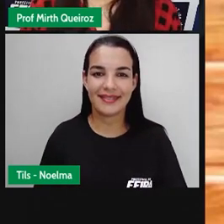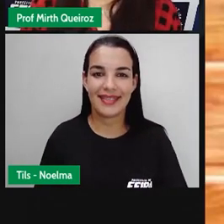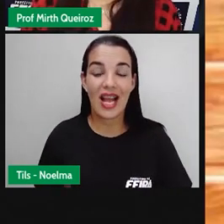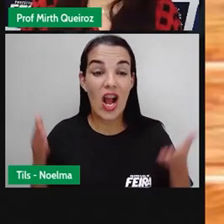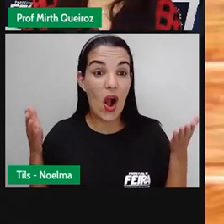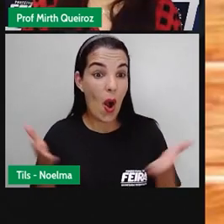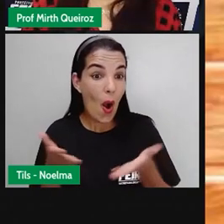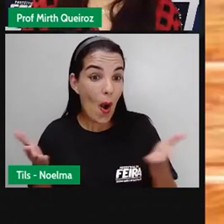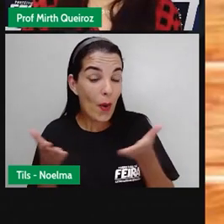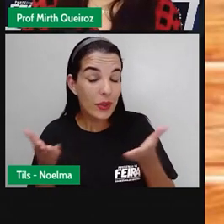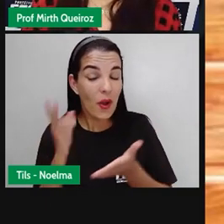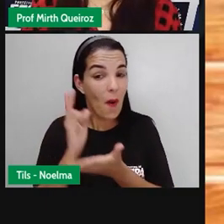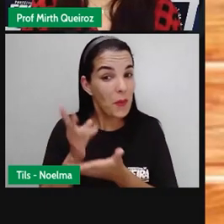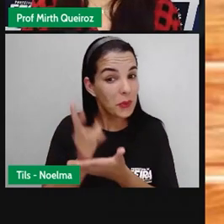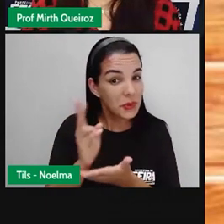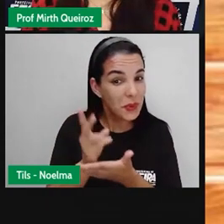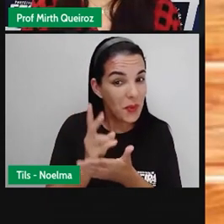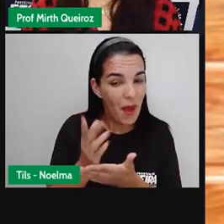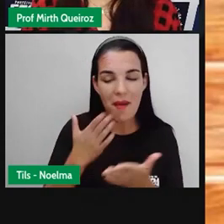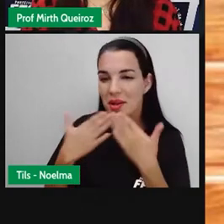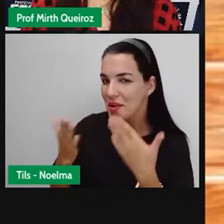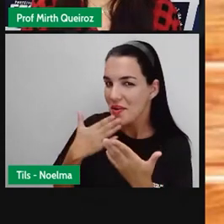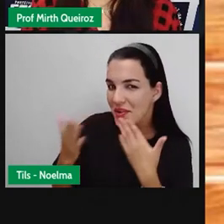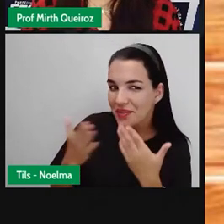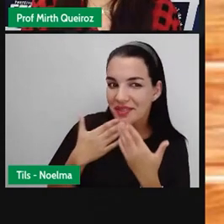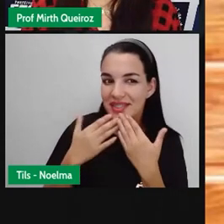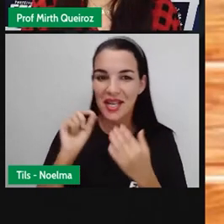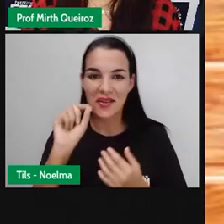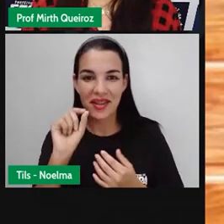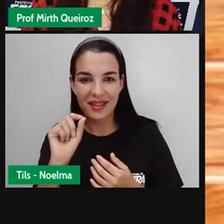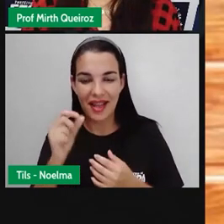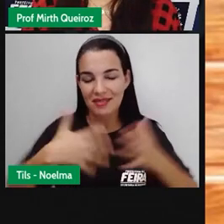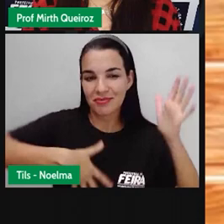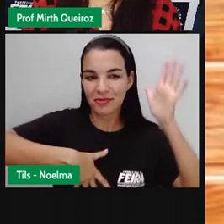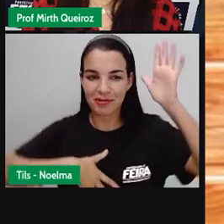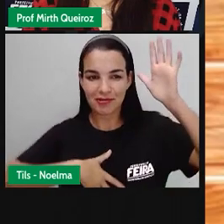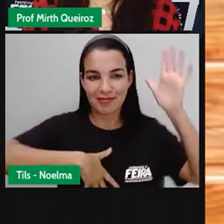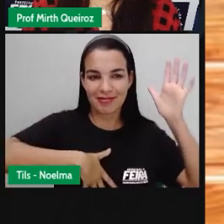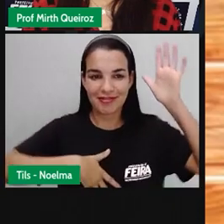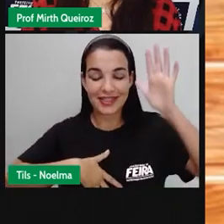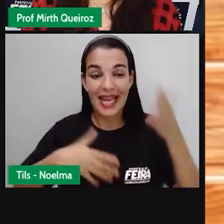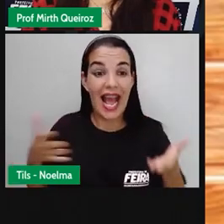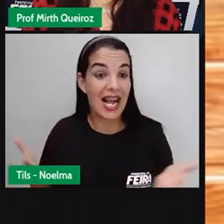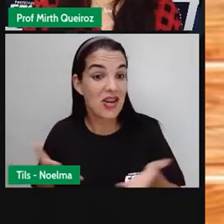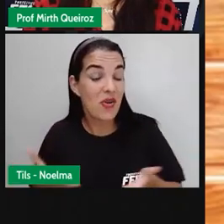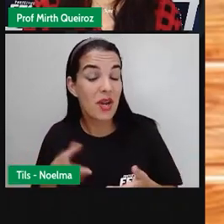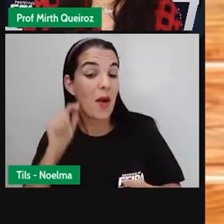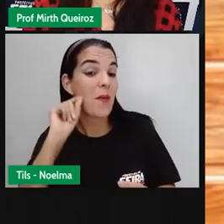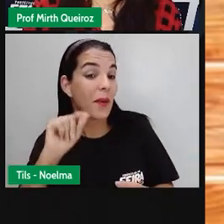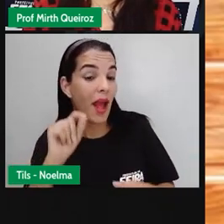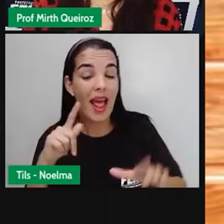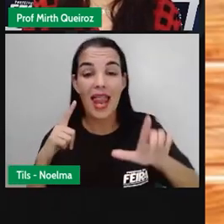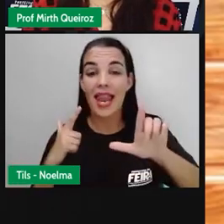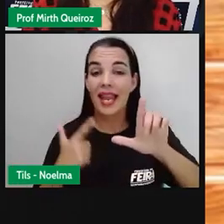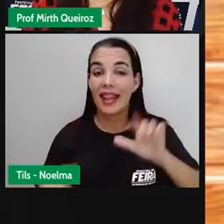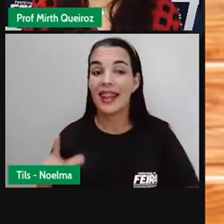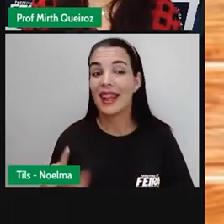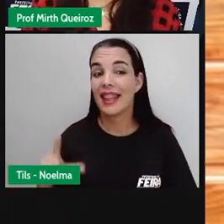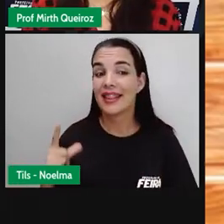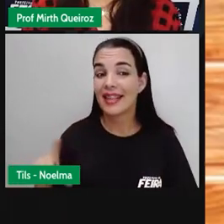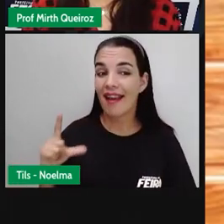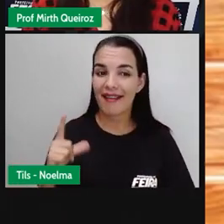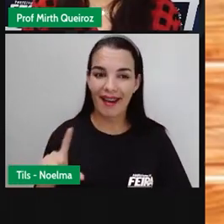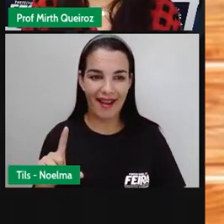E hoje, quando nós continuaremos a falar sobre o arraiar, só que o arraiar visto de uma forma diferente, nós vamos fazer aqui um arraiar